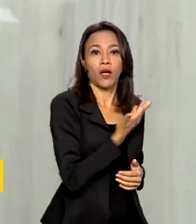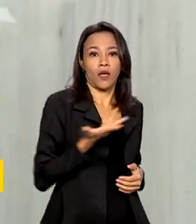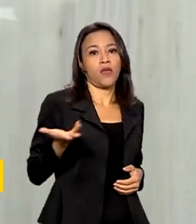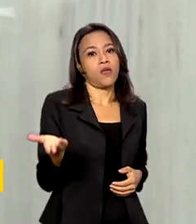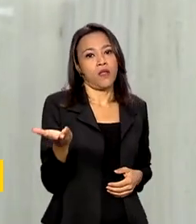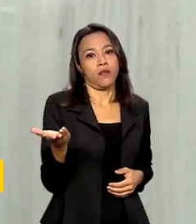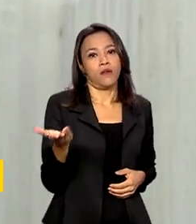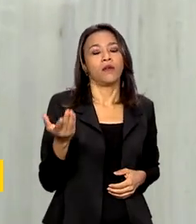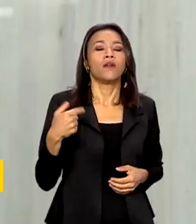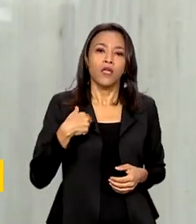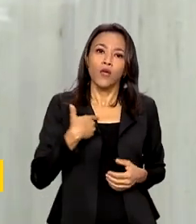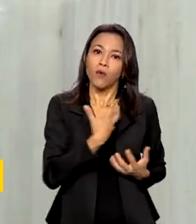e eu recebo o crédito.